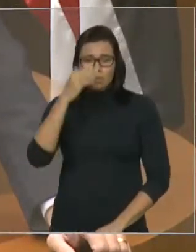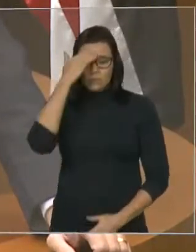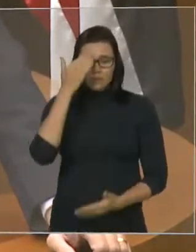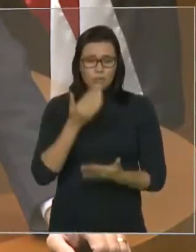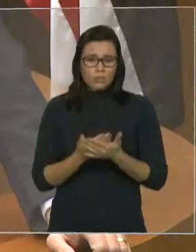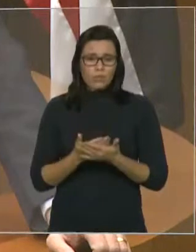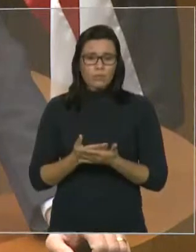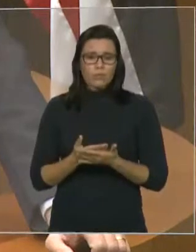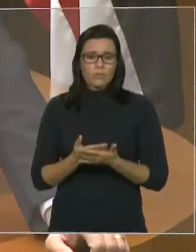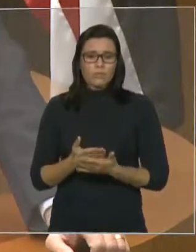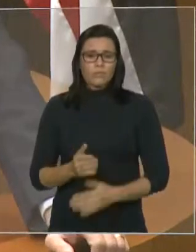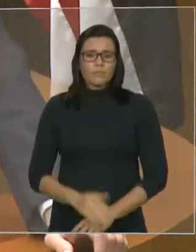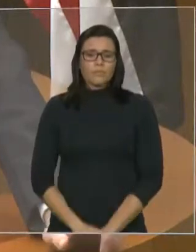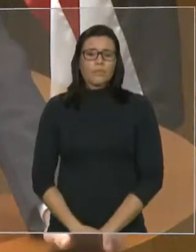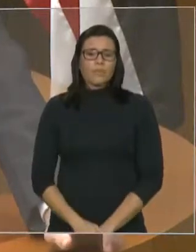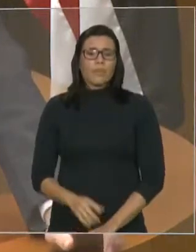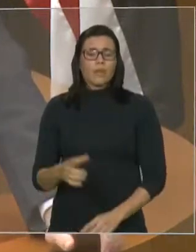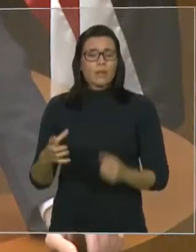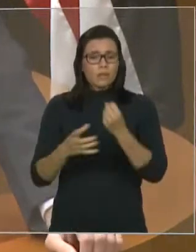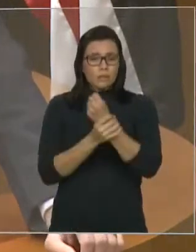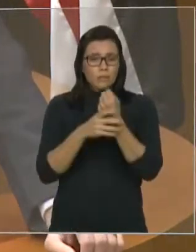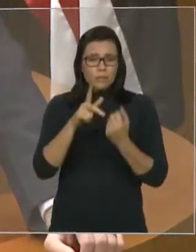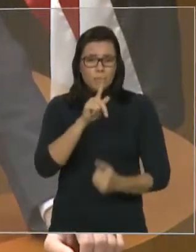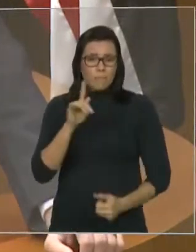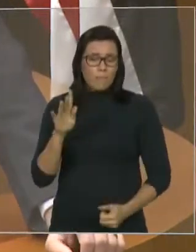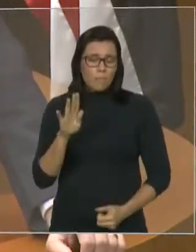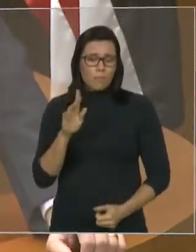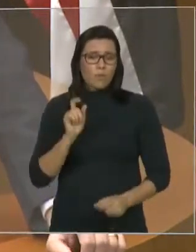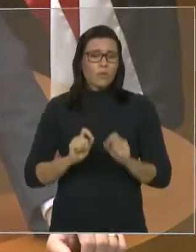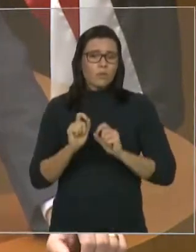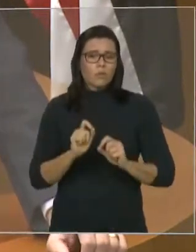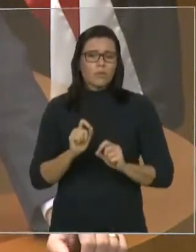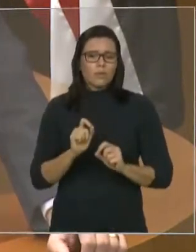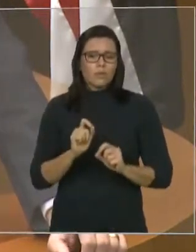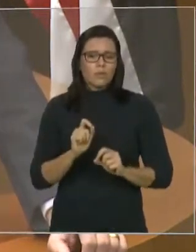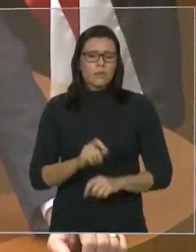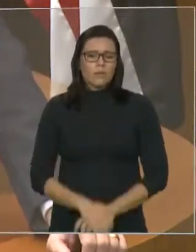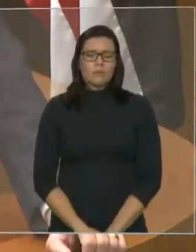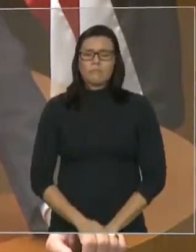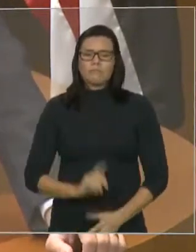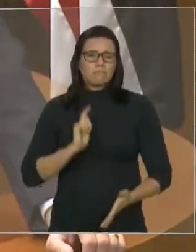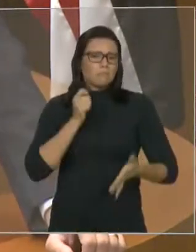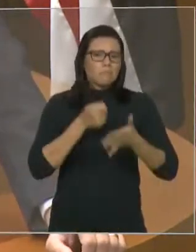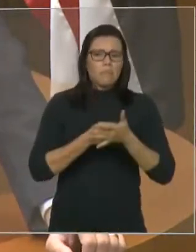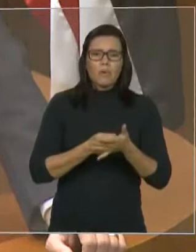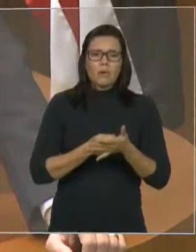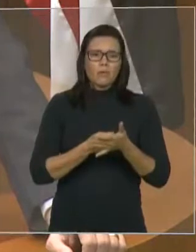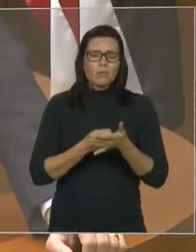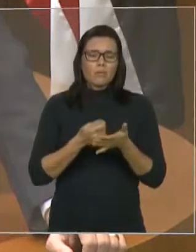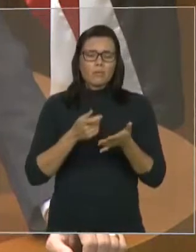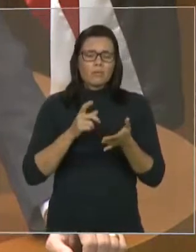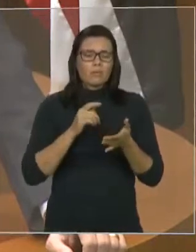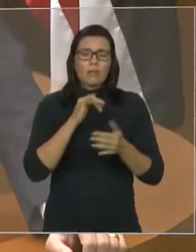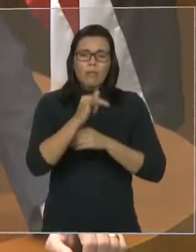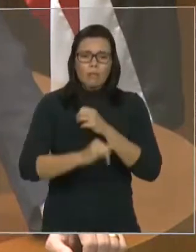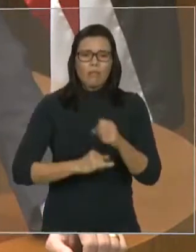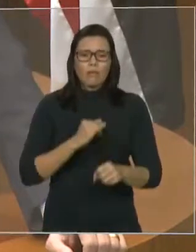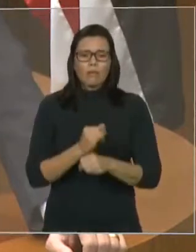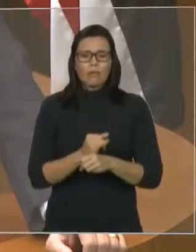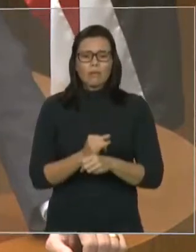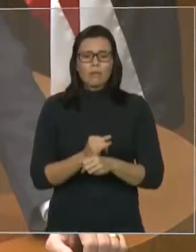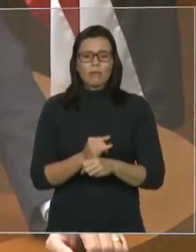pagou a conta da internet. Isso já tem mais de dois meses. Em decorrência disso, não estamos registrando ocorrências.